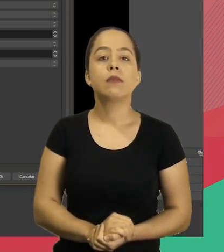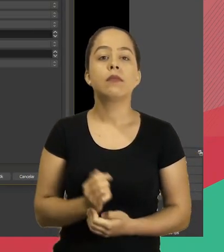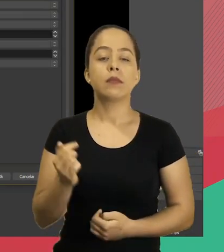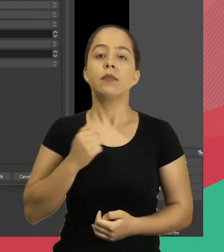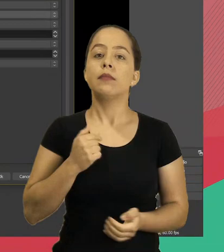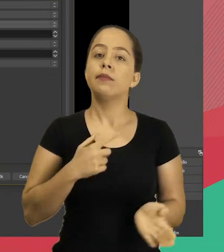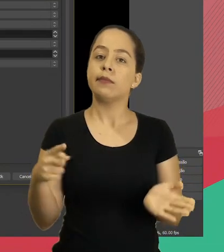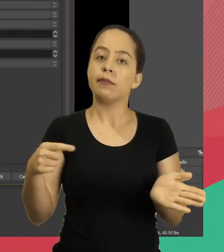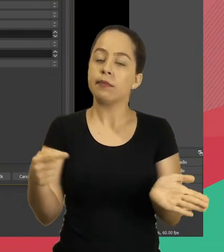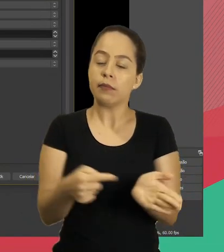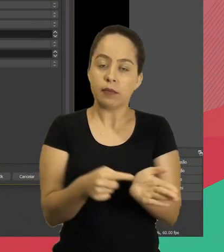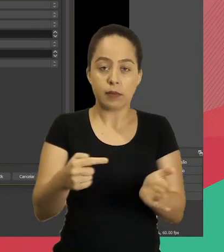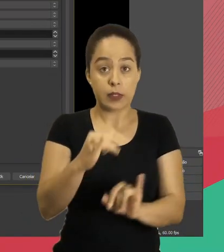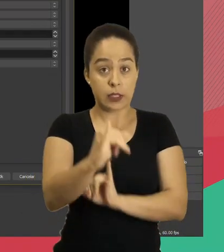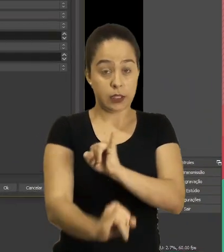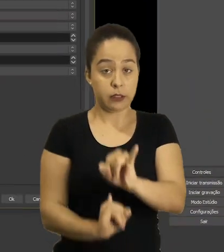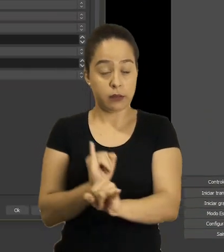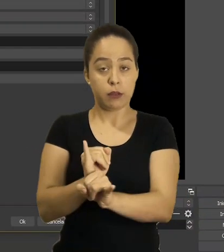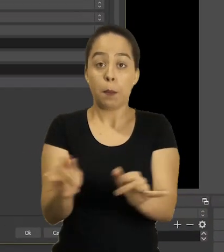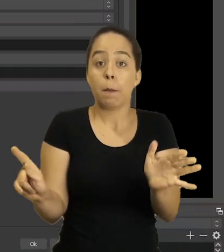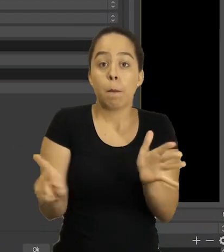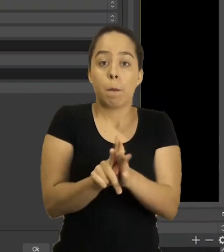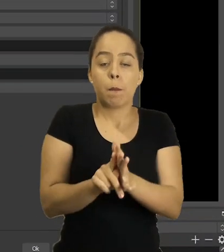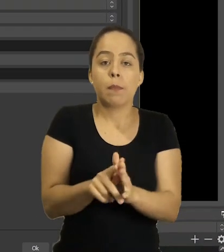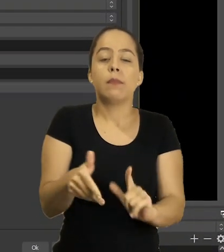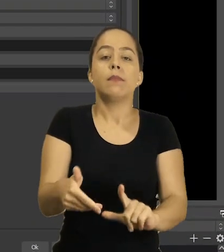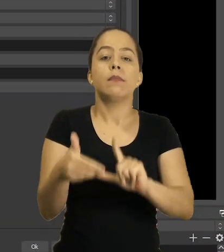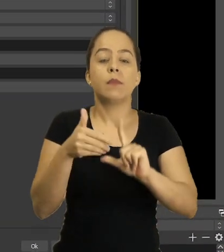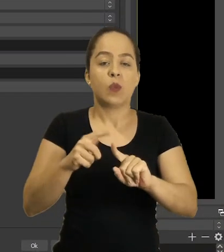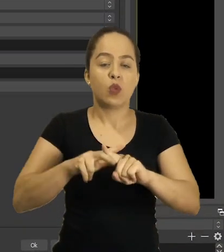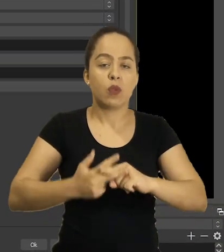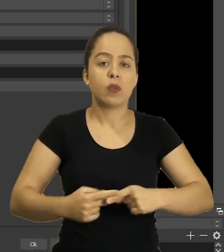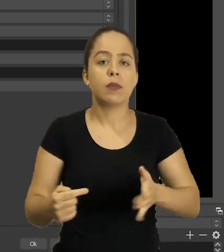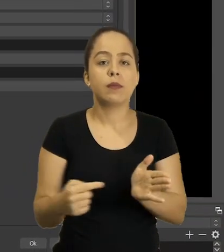Aqui também eu configurei a internet aqui para a transmissão.